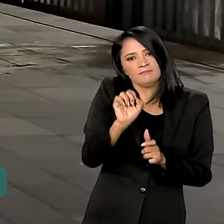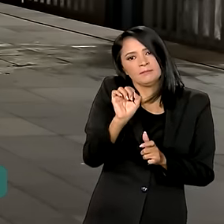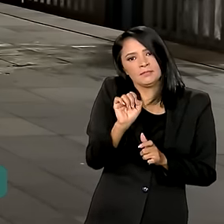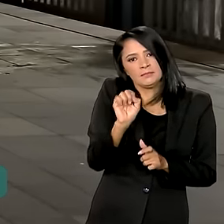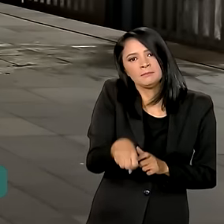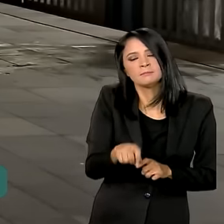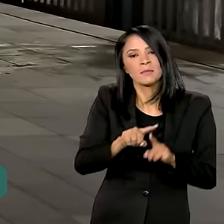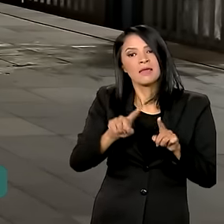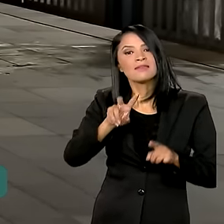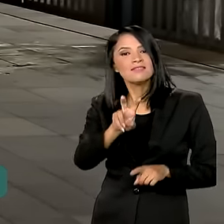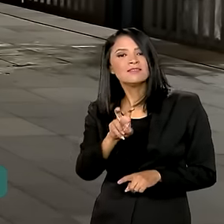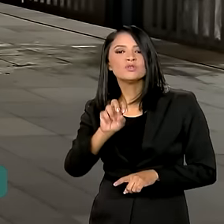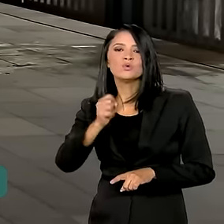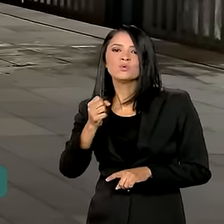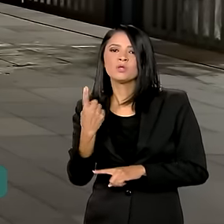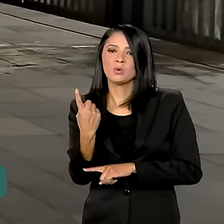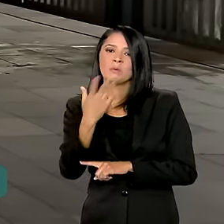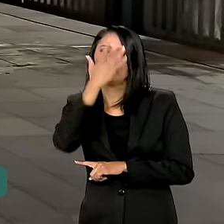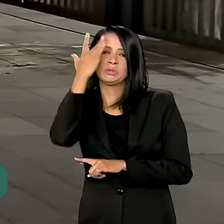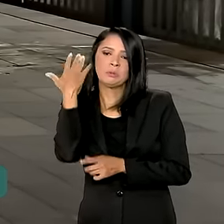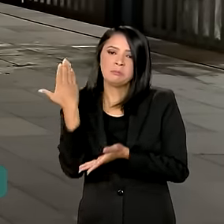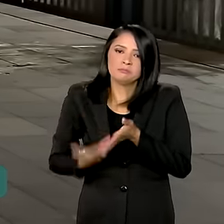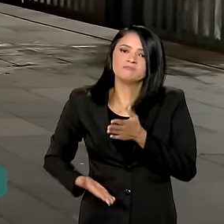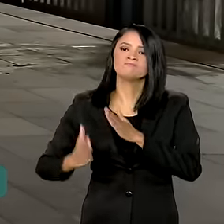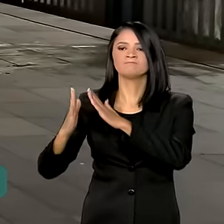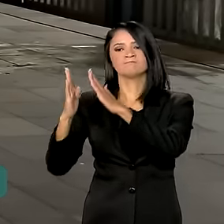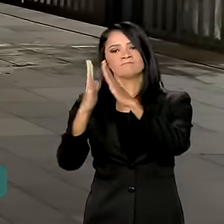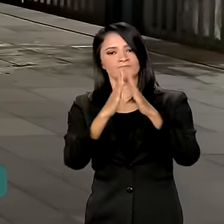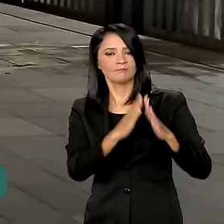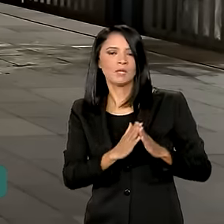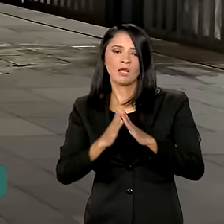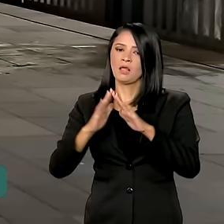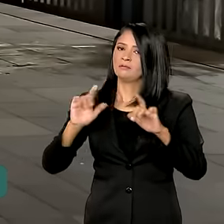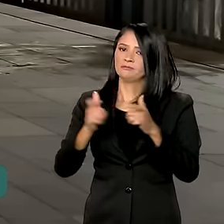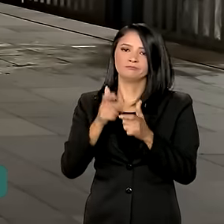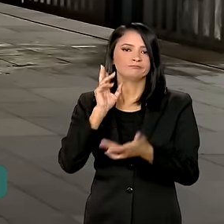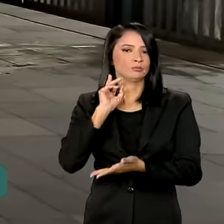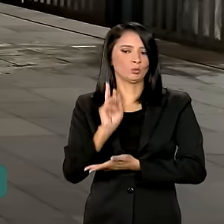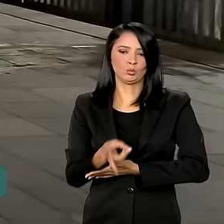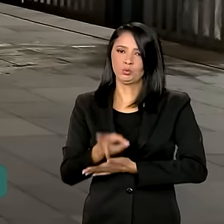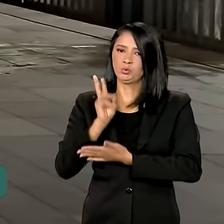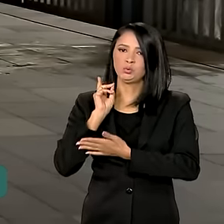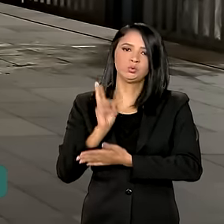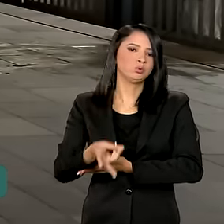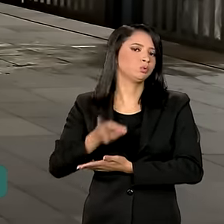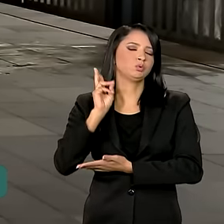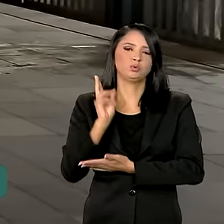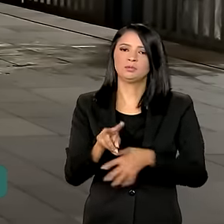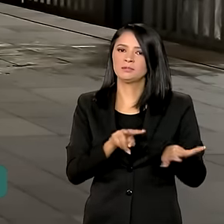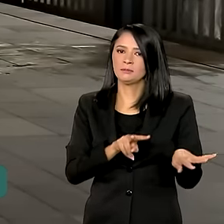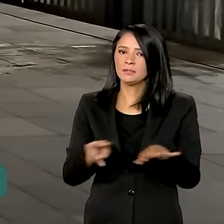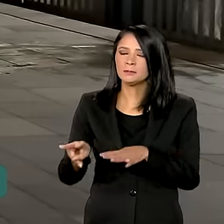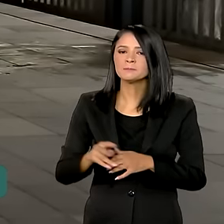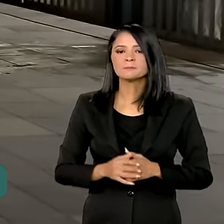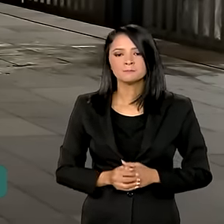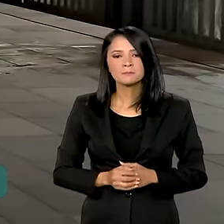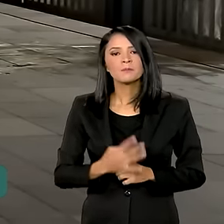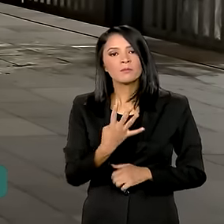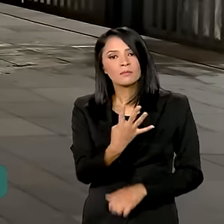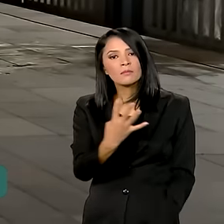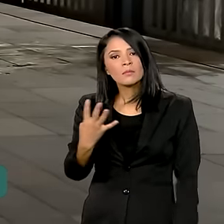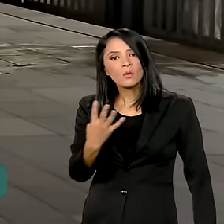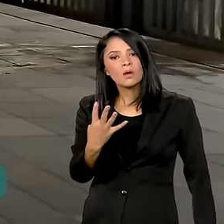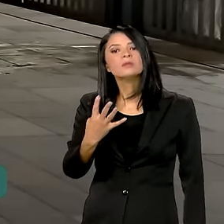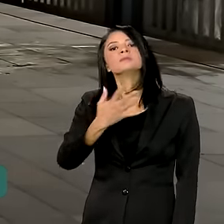581 mil pessoas desalojadas. Esse número já não reduz. Se permanece aí o mesmo a semana inteira. 44